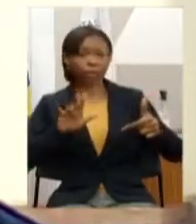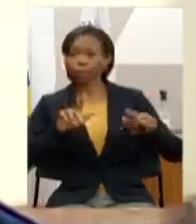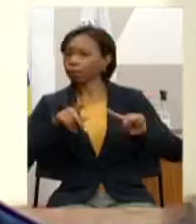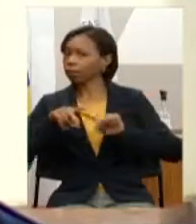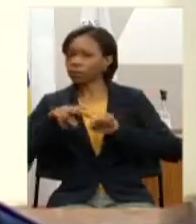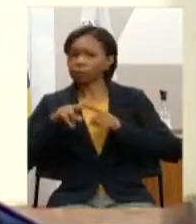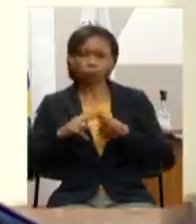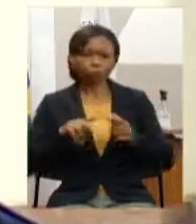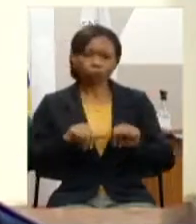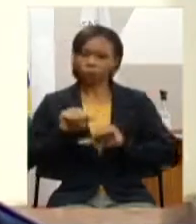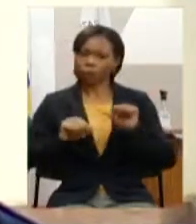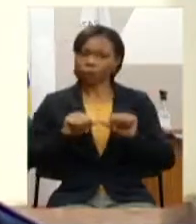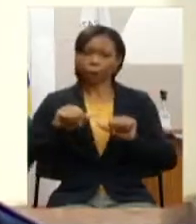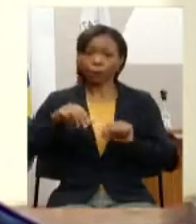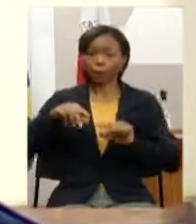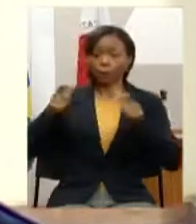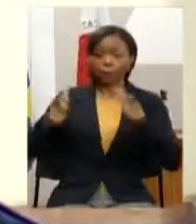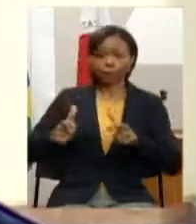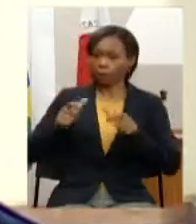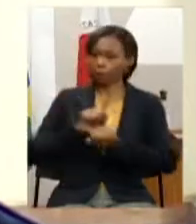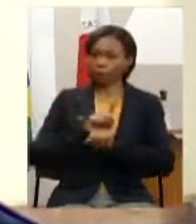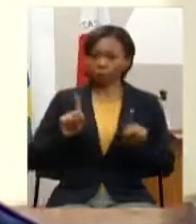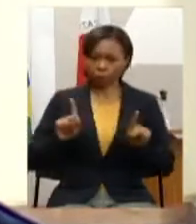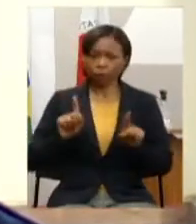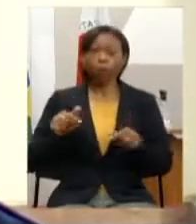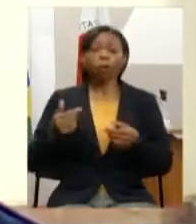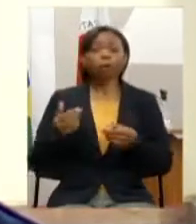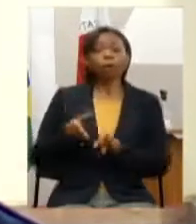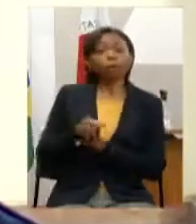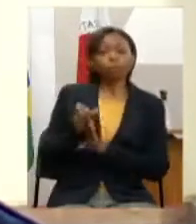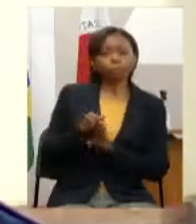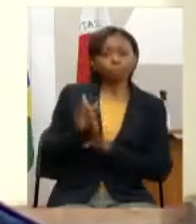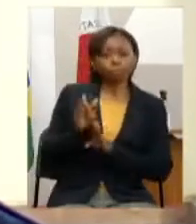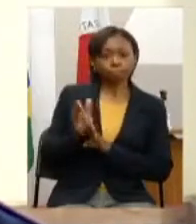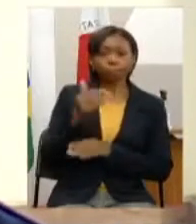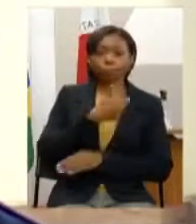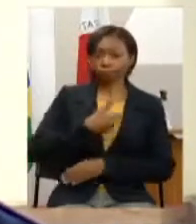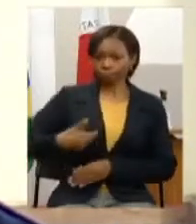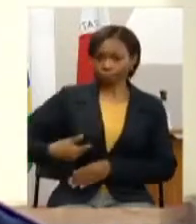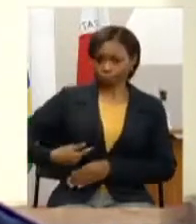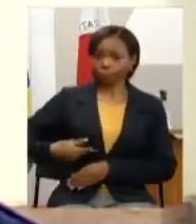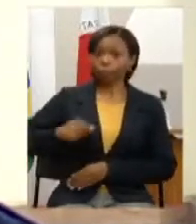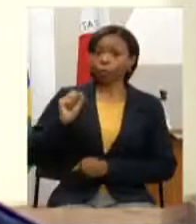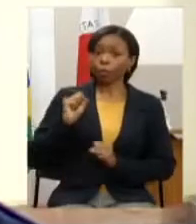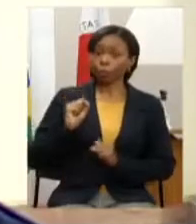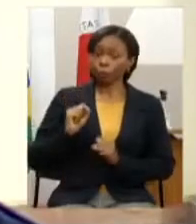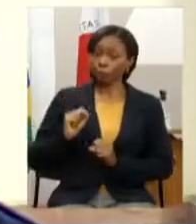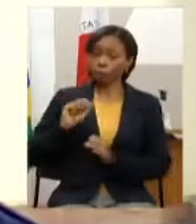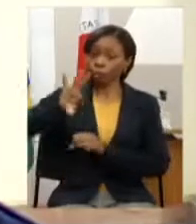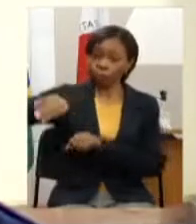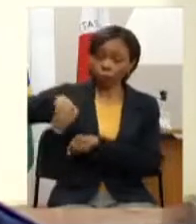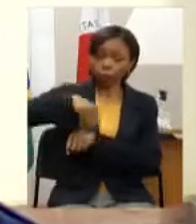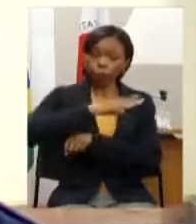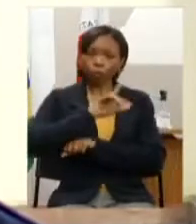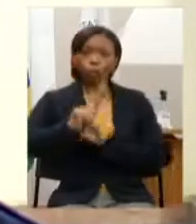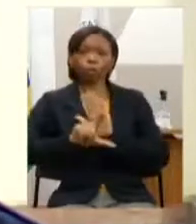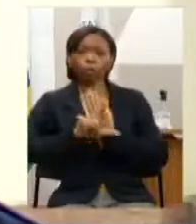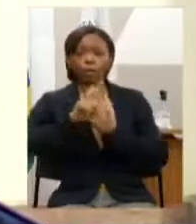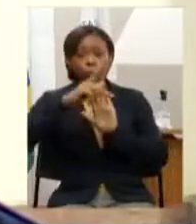físicas enviar recomendação ao governo para que seja reenviado o projeto de lei